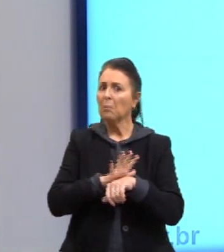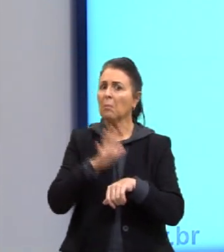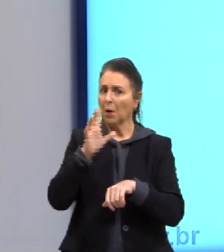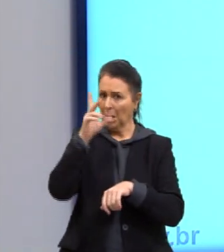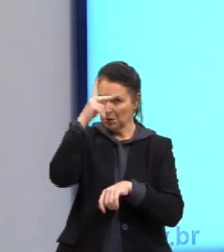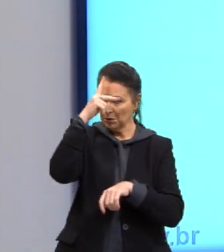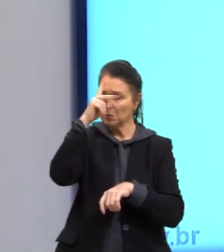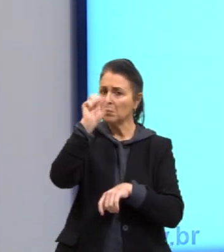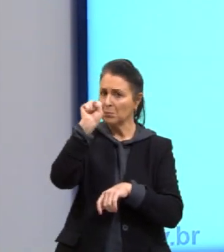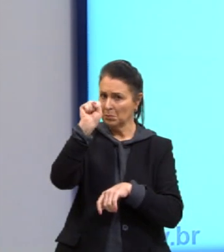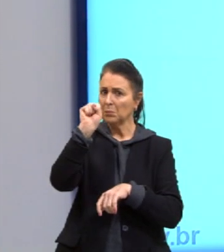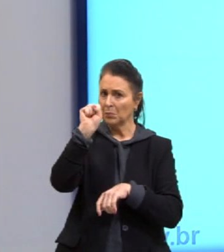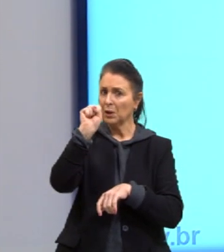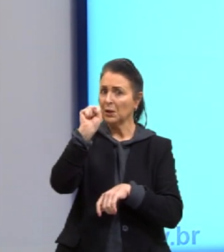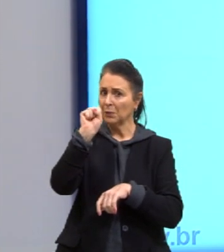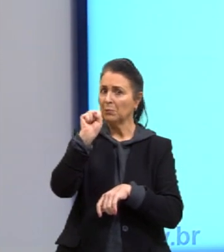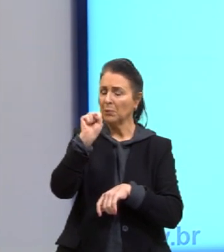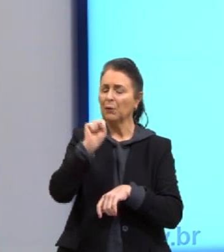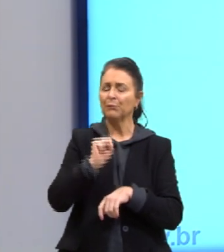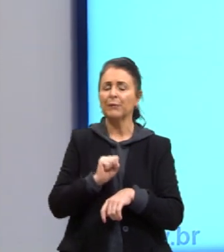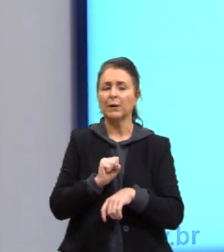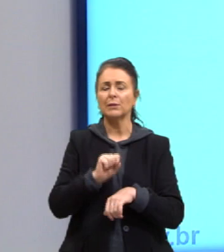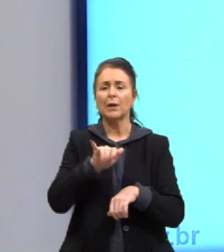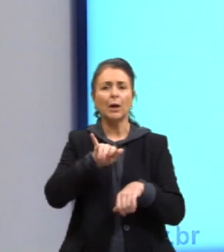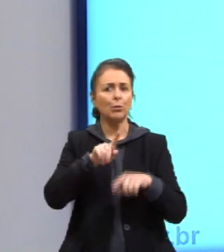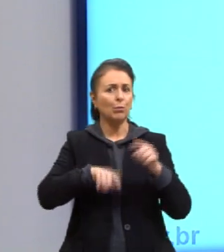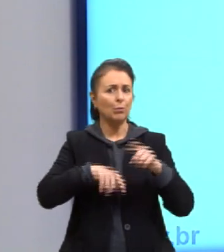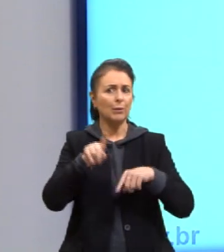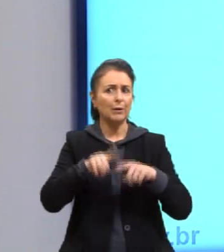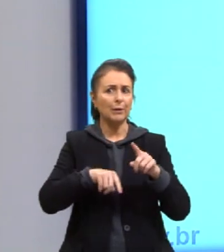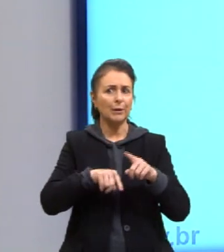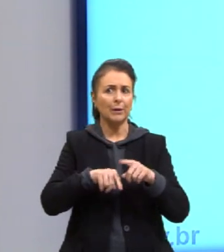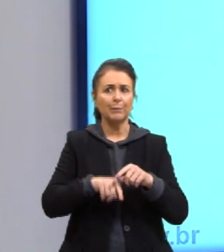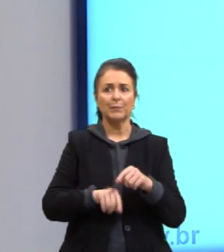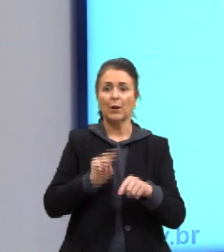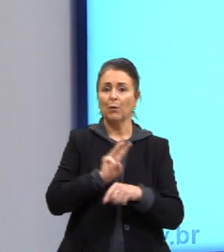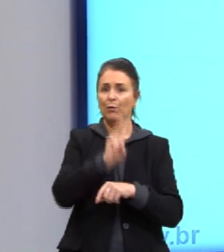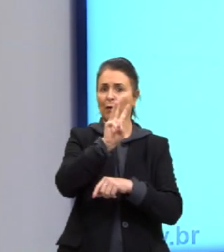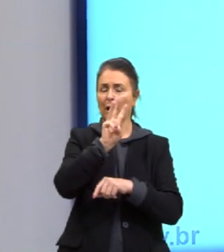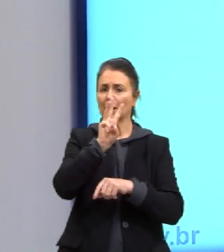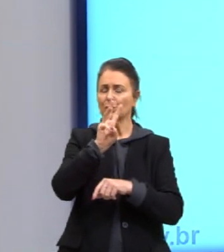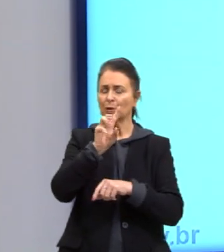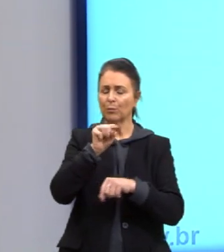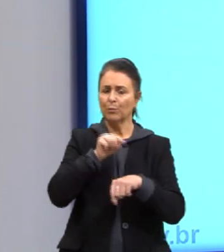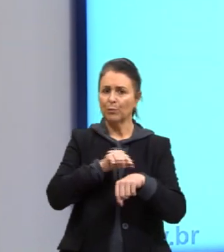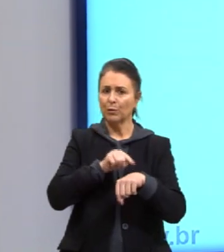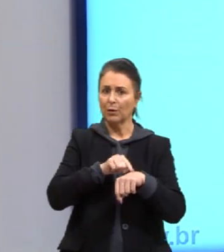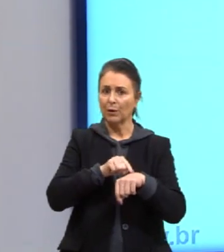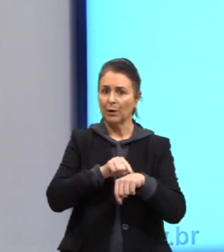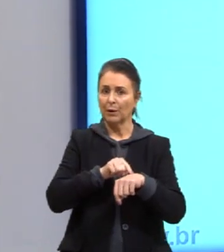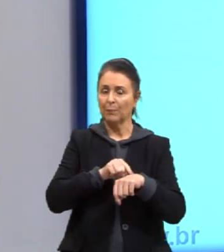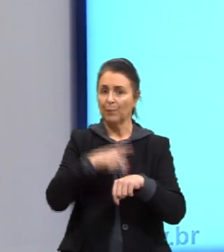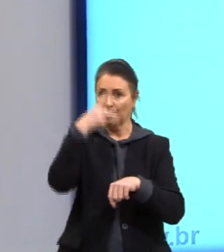o nosso eletrodoméstico. Então, watt por hora, potência multiplicado pelo tempo.